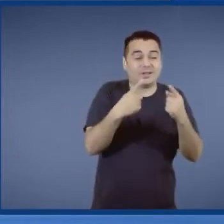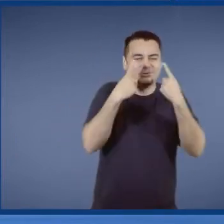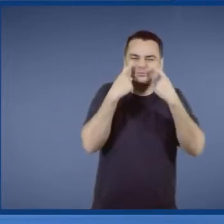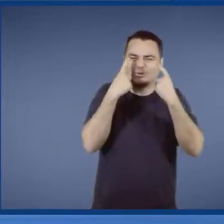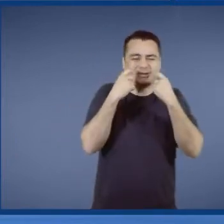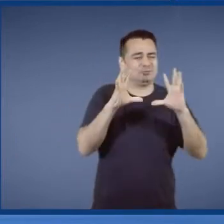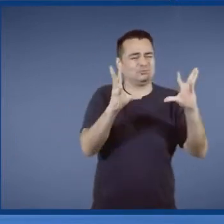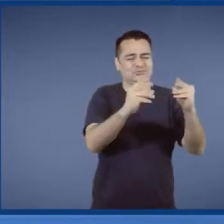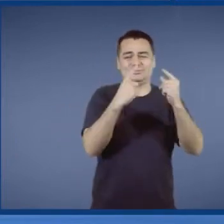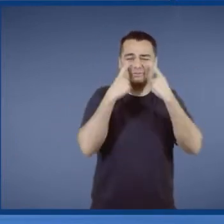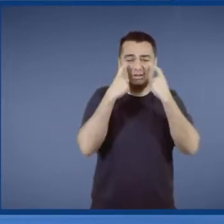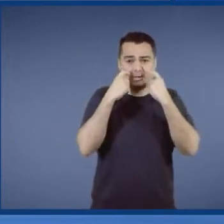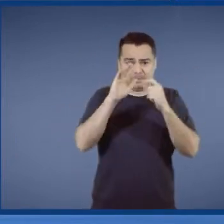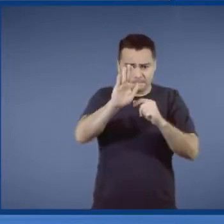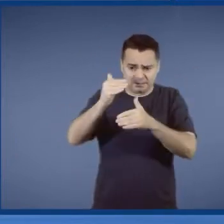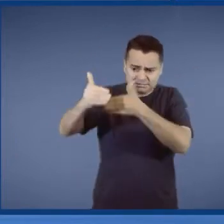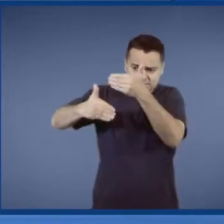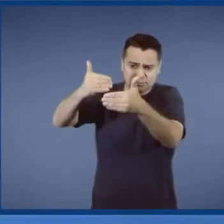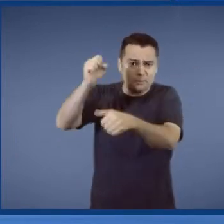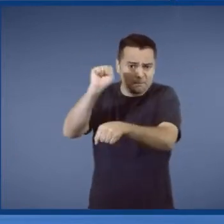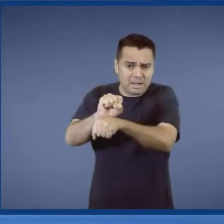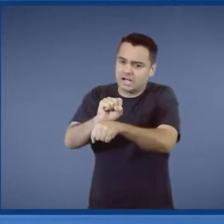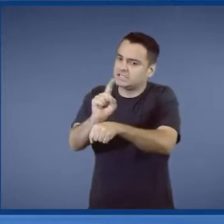não para. Ele se renova.